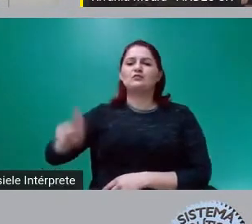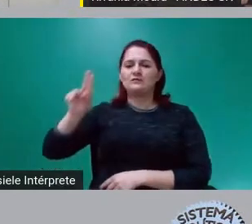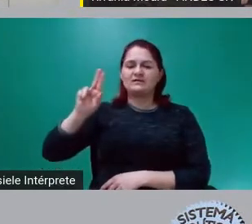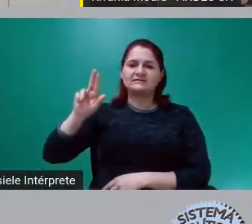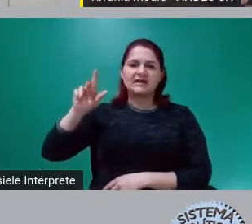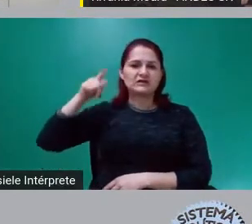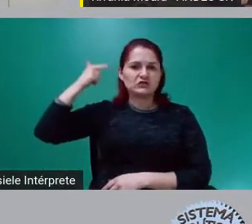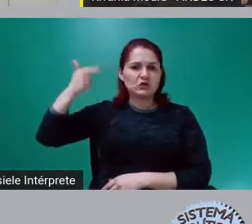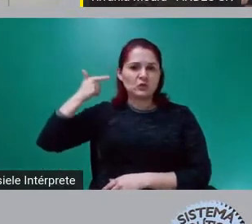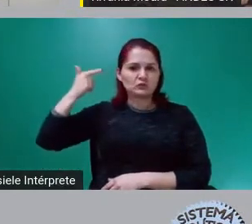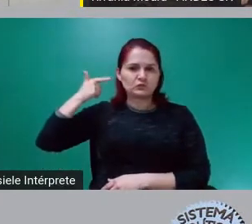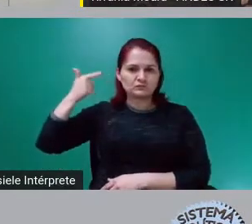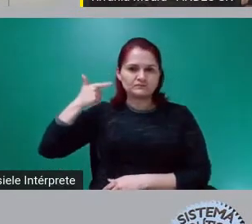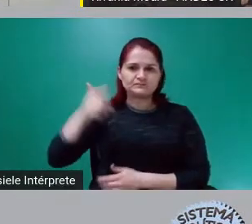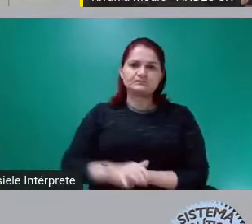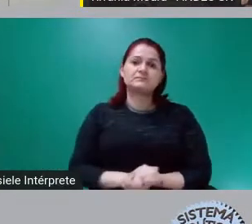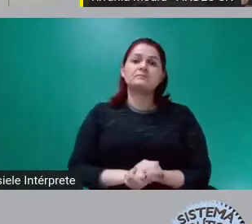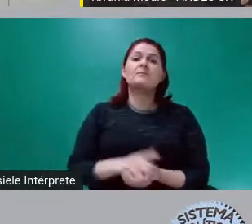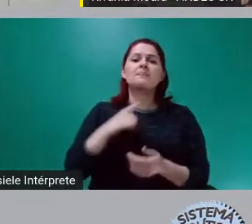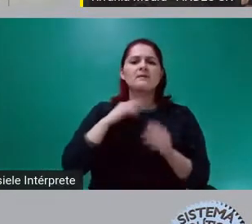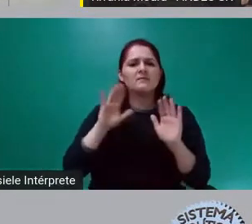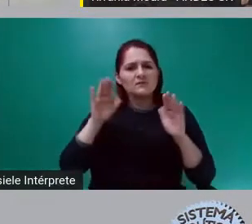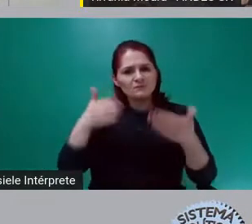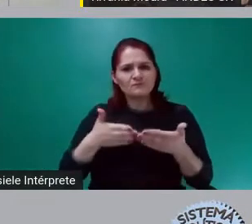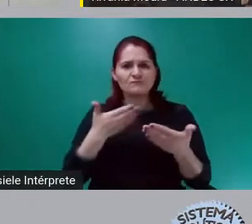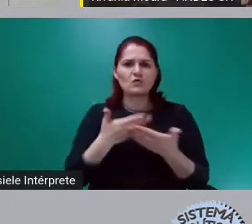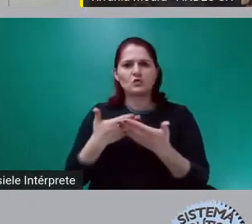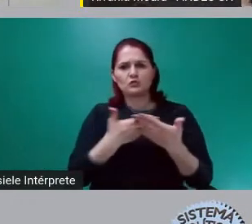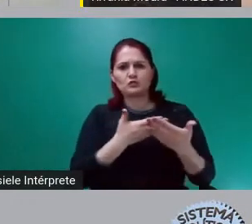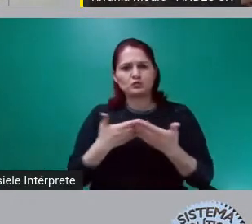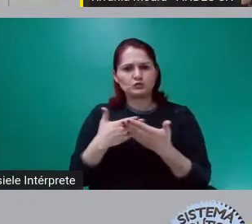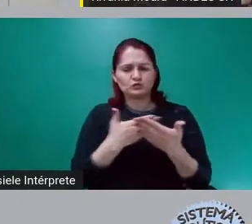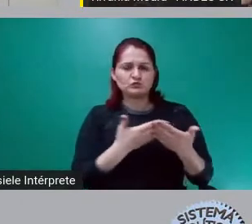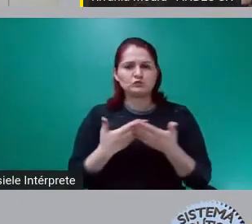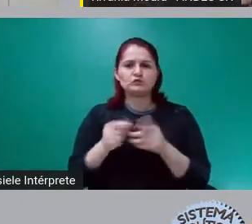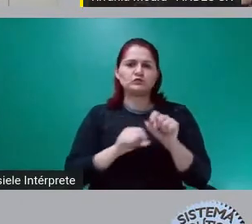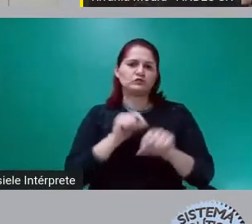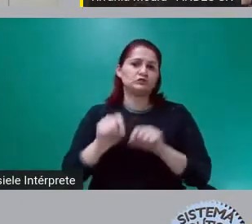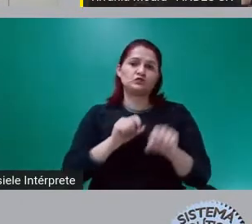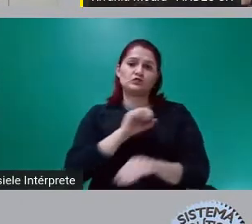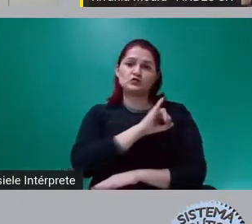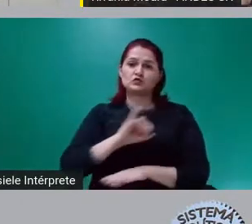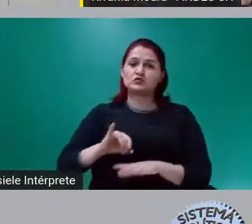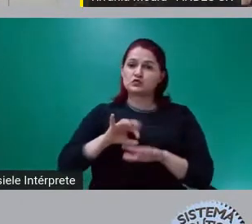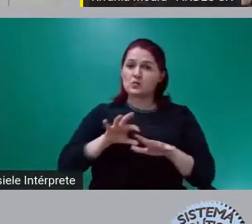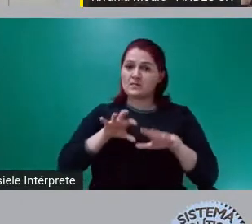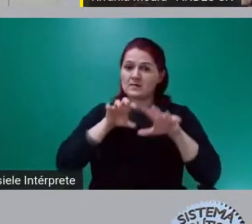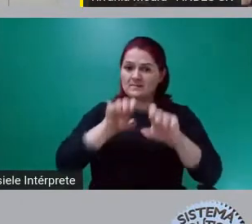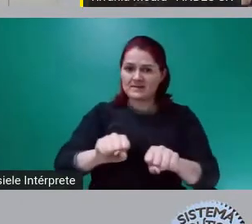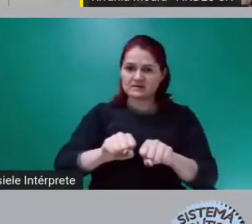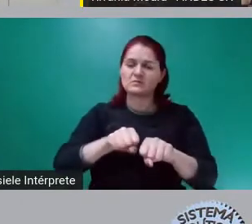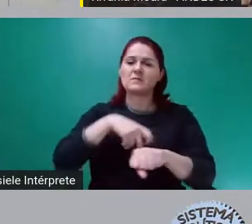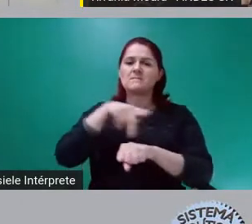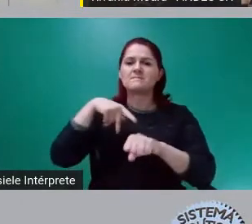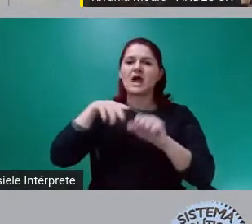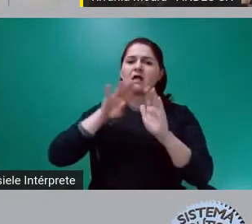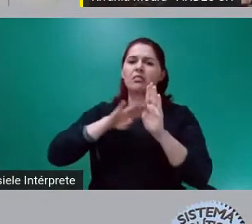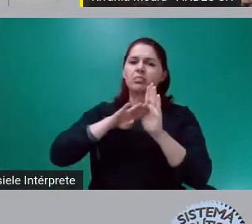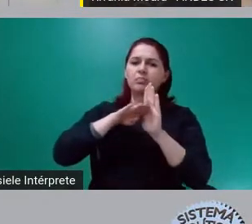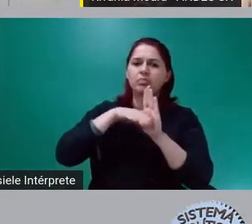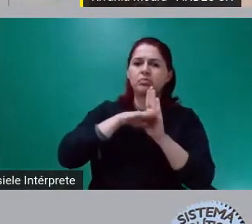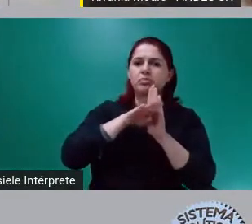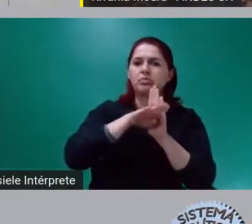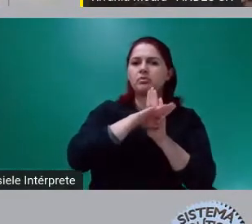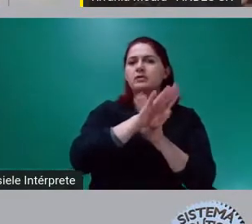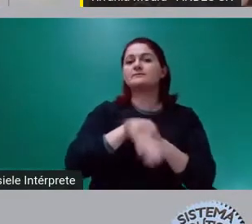dedica-se ao estudo do impacto da fase superior do imperialismo sobre as economias subdesenvolvidas, de uma